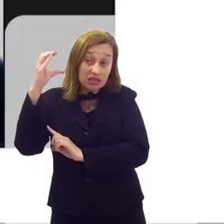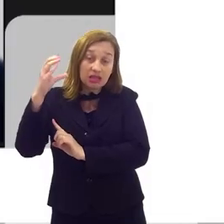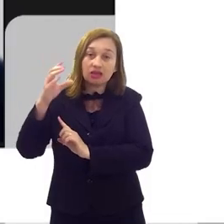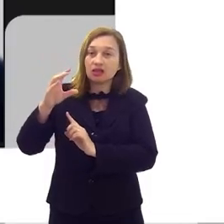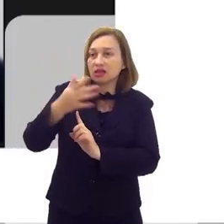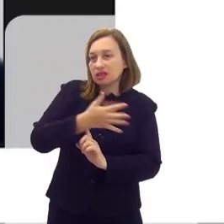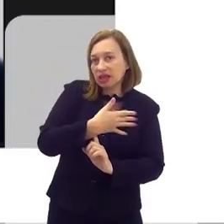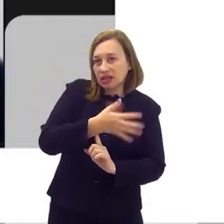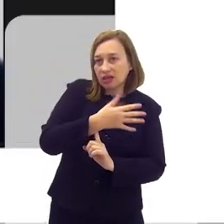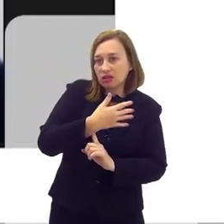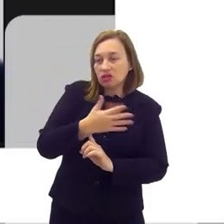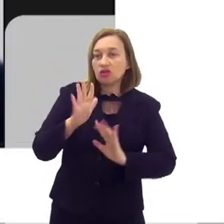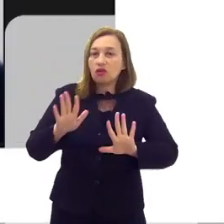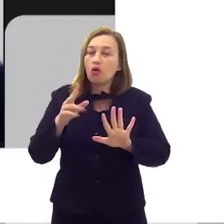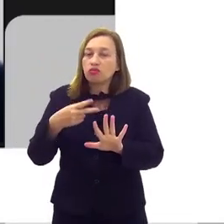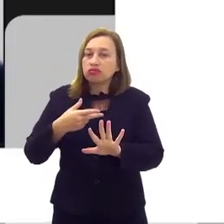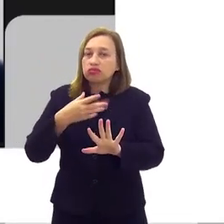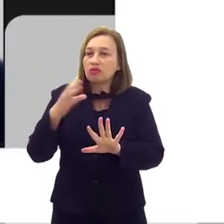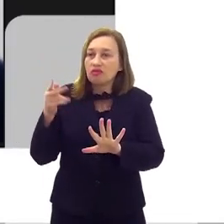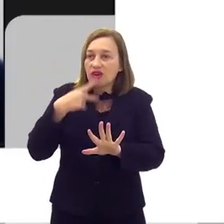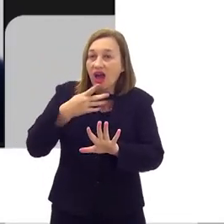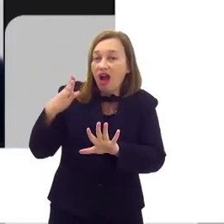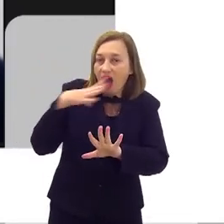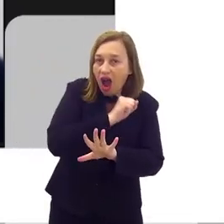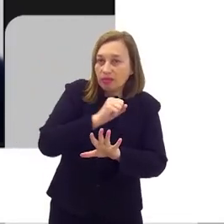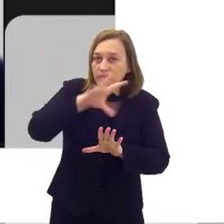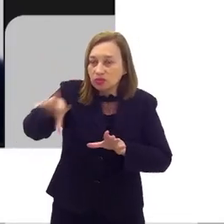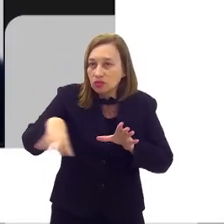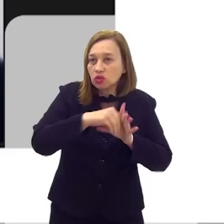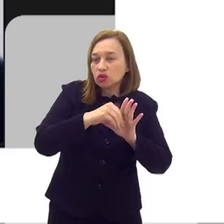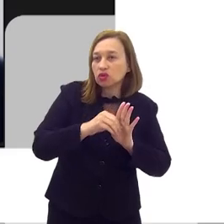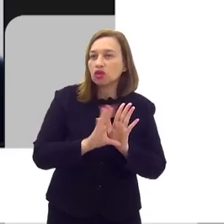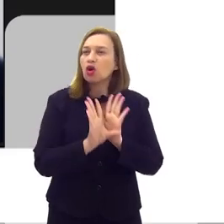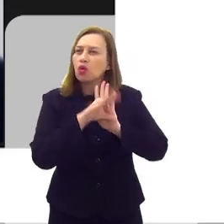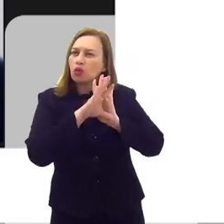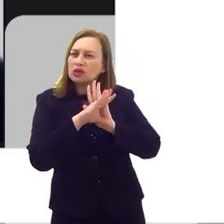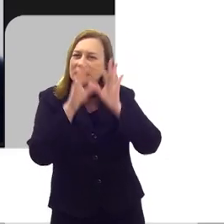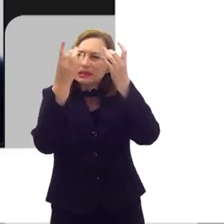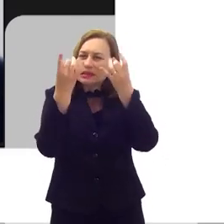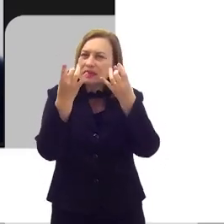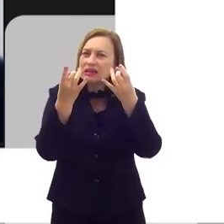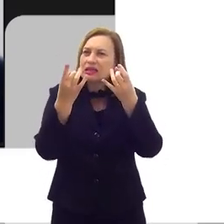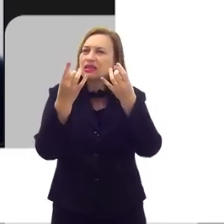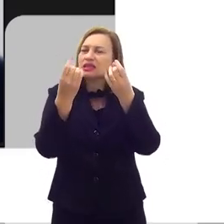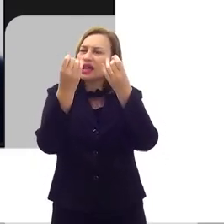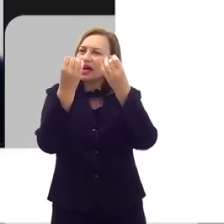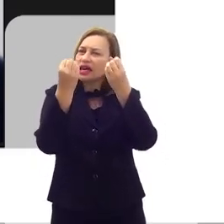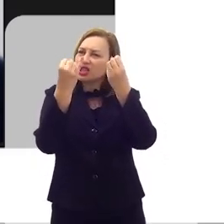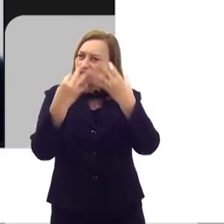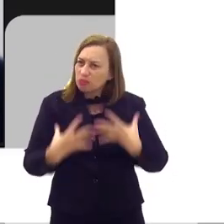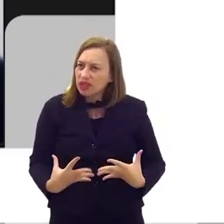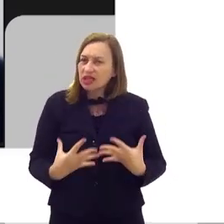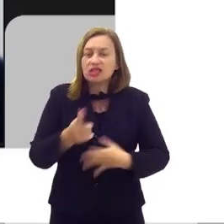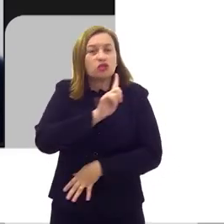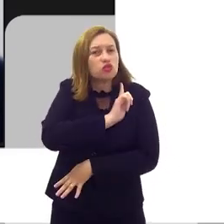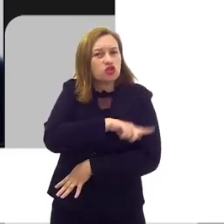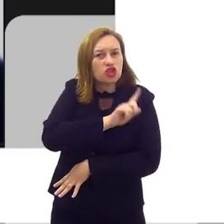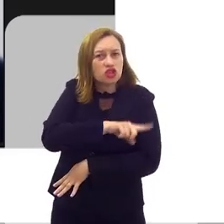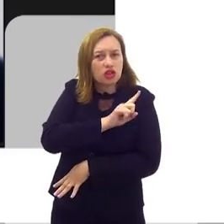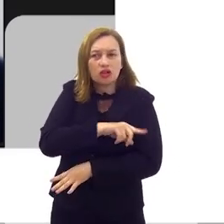tecnologia. Eu fiz dez pontos aqui. Acho que a gente tem que ter de atenção, vou tentar ser rápido. Primeiro, introduzir o conceito da simplificação do